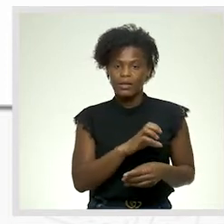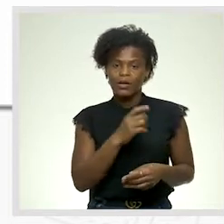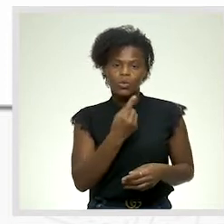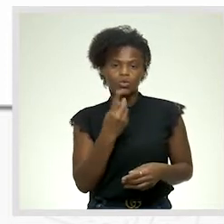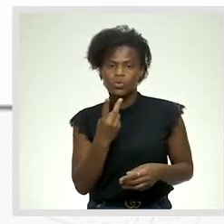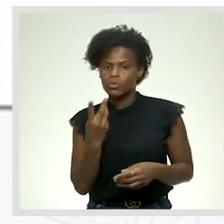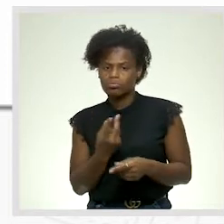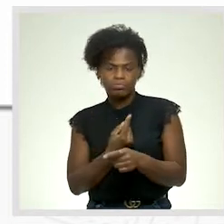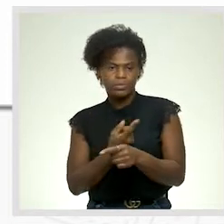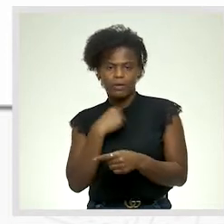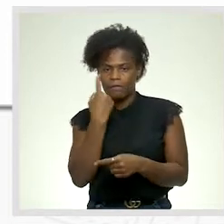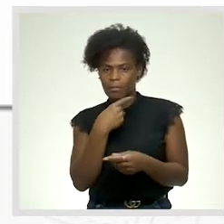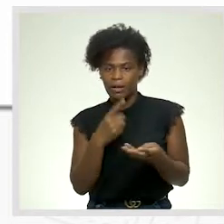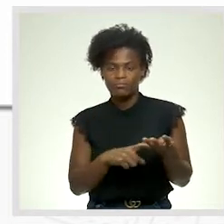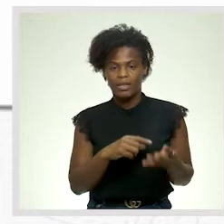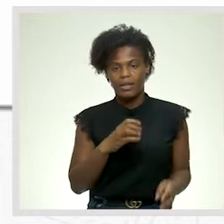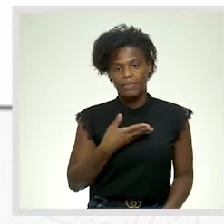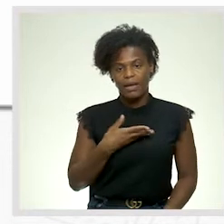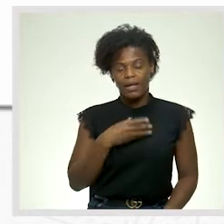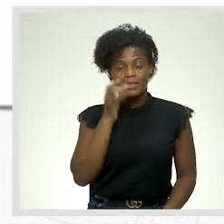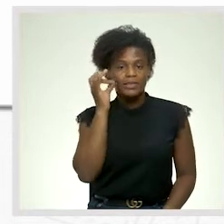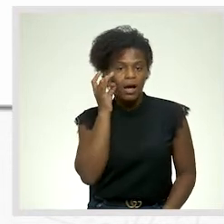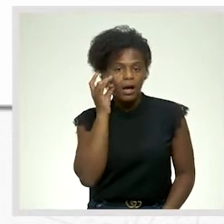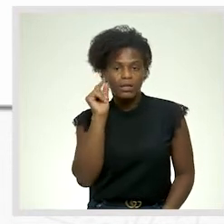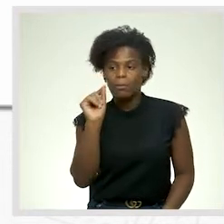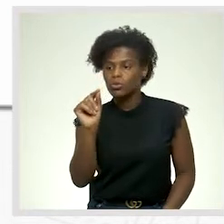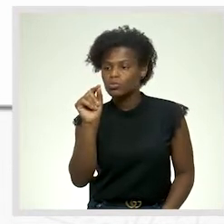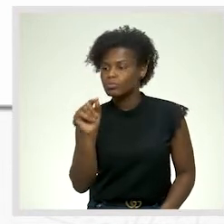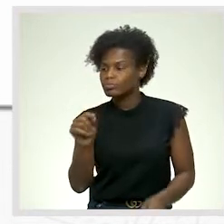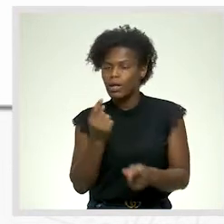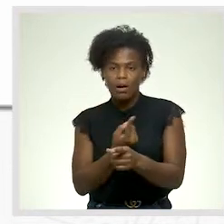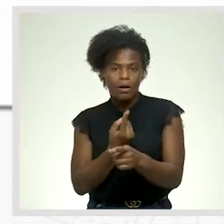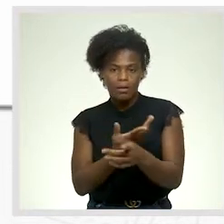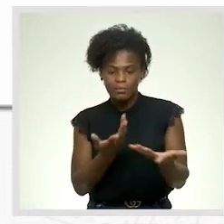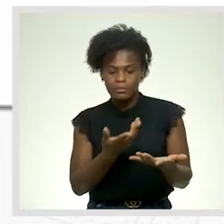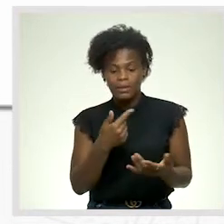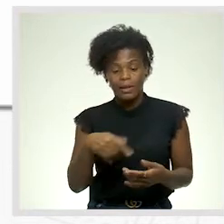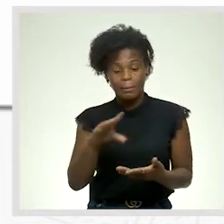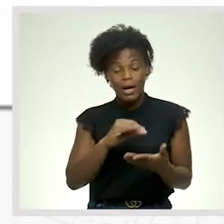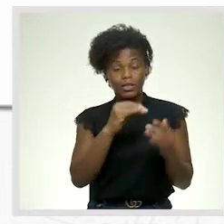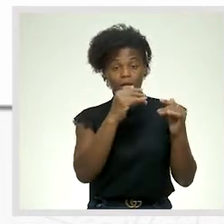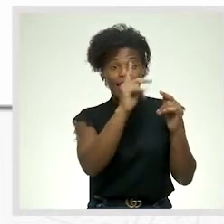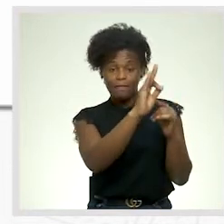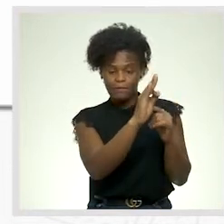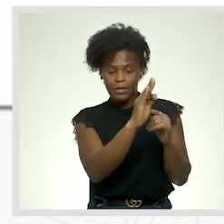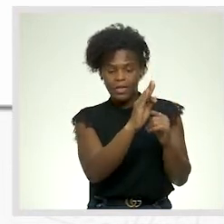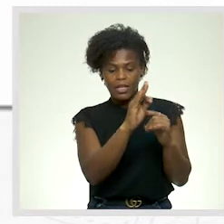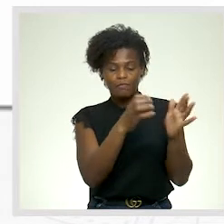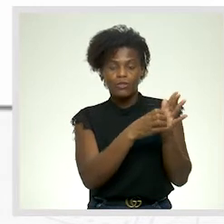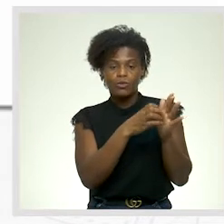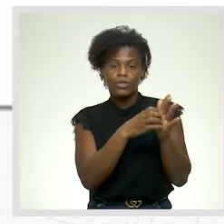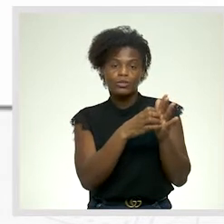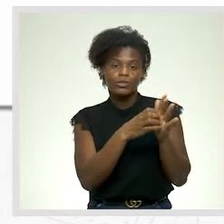um ou dois aspectos verbais. A linha D, sinais de pontuação. Ainda temos mais as linhas. F, figuras